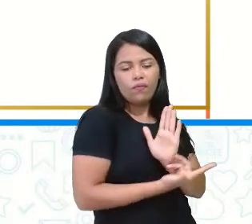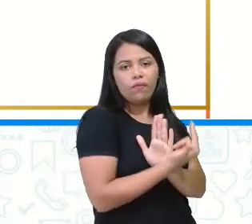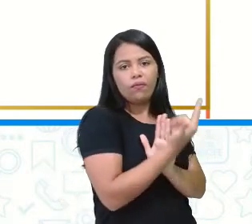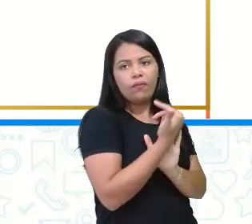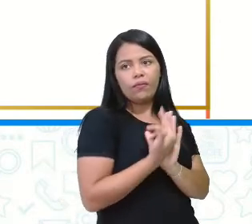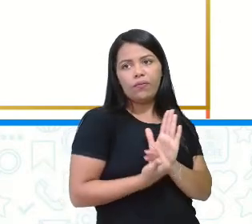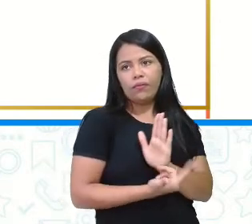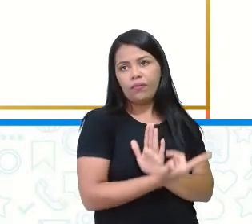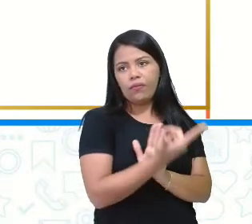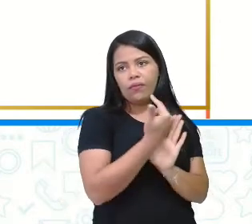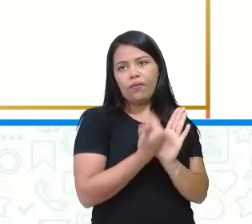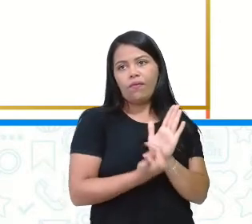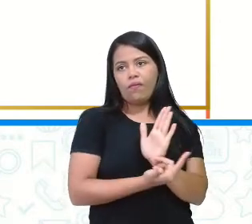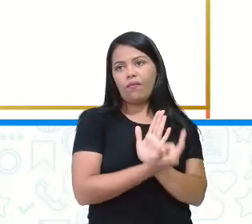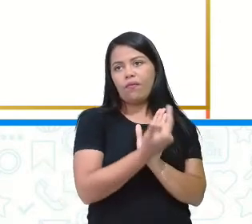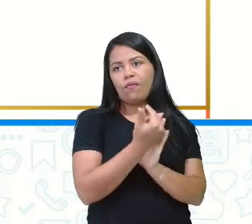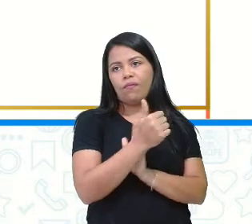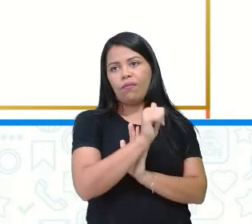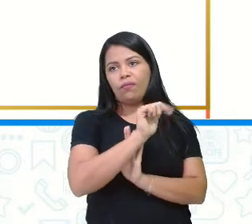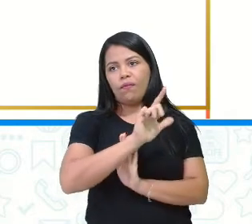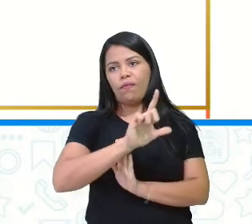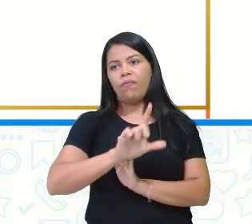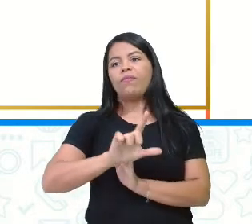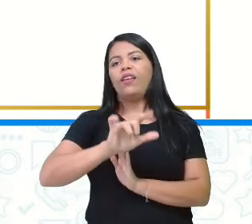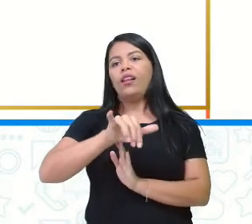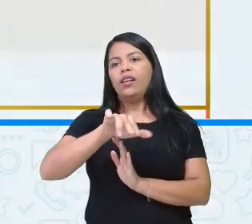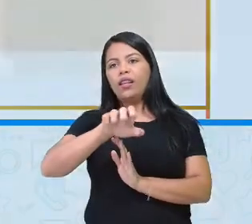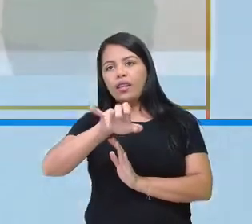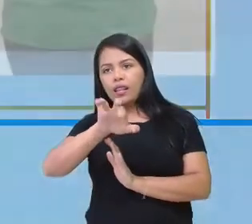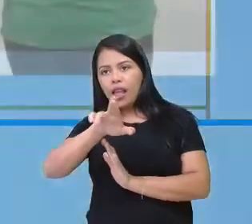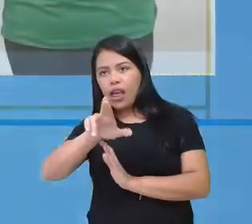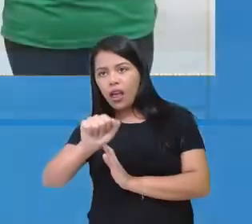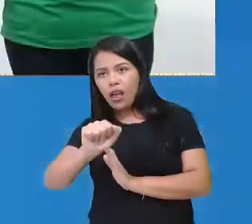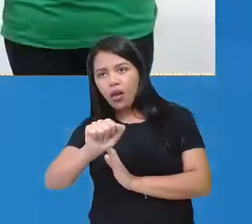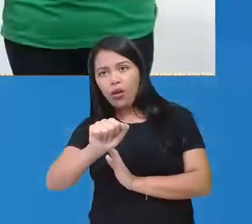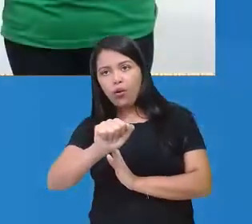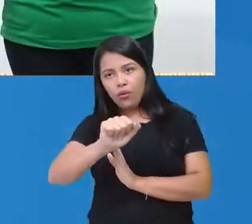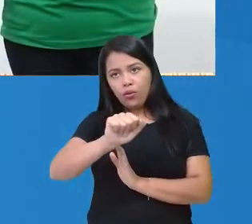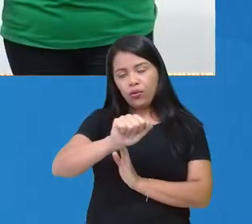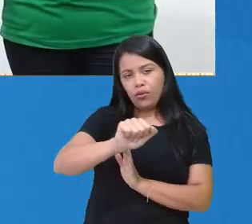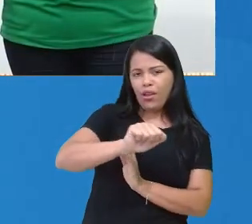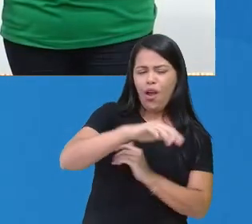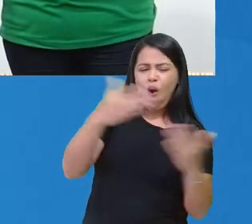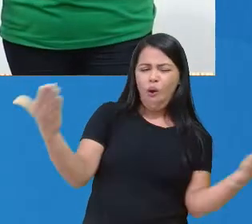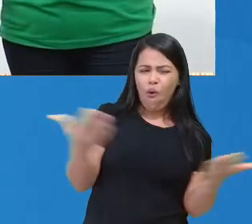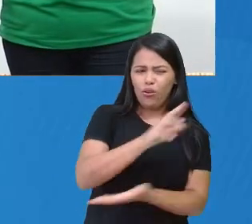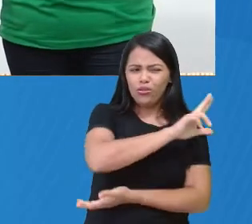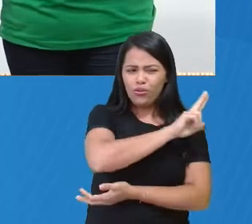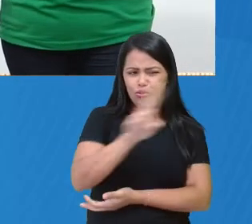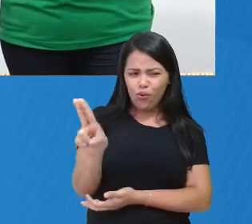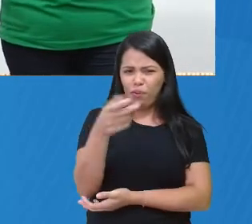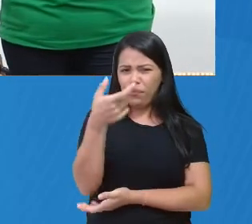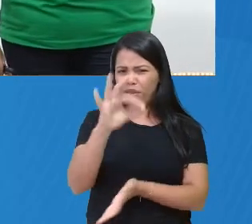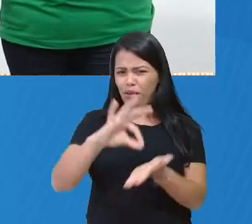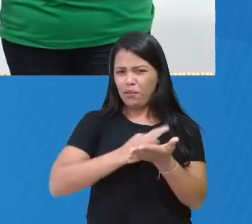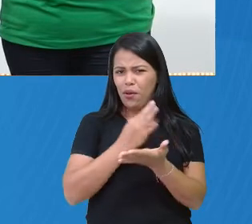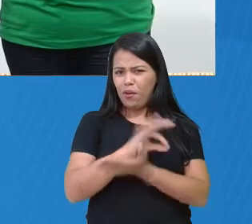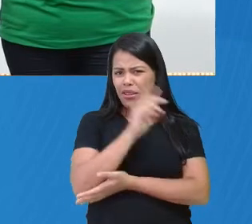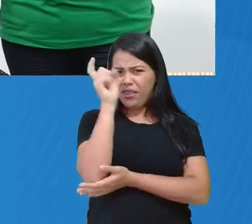Longobardi. Hoje, realmente, os autores estão complicados, não é, professora Verônica? Os nomes não estão fáceis aí. Mas